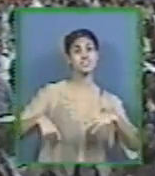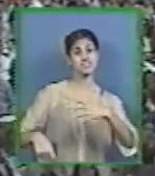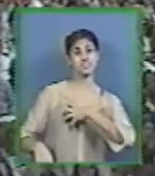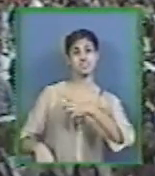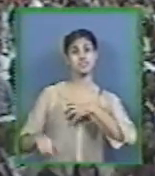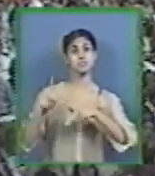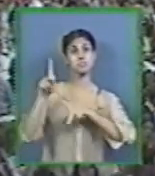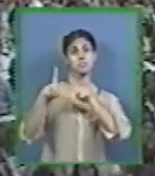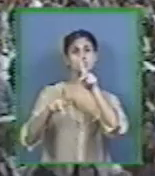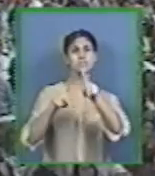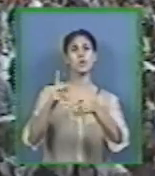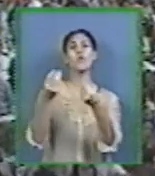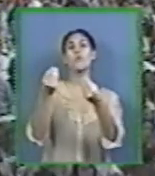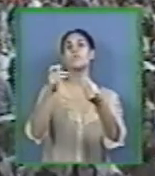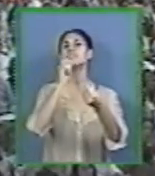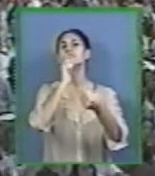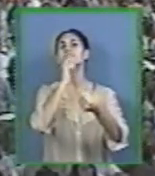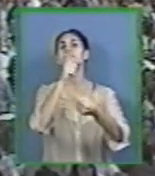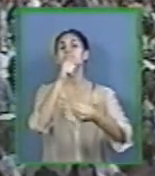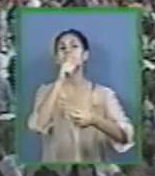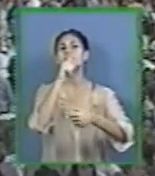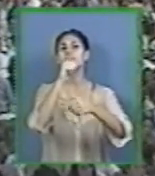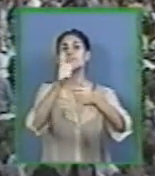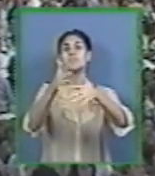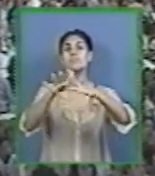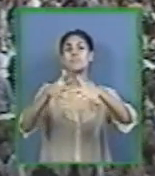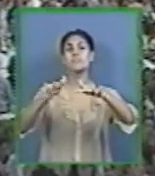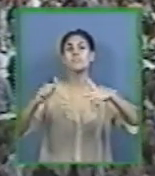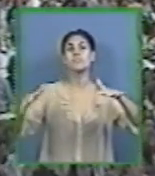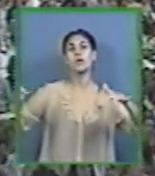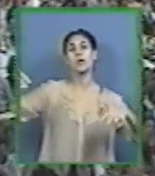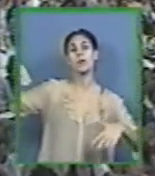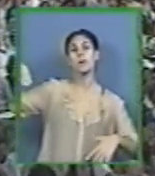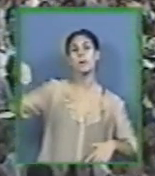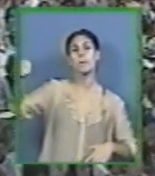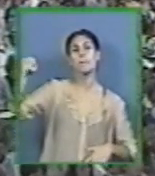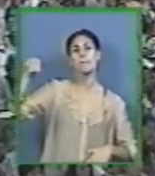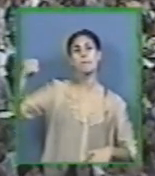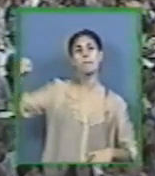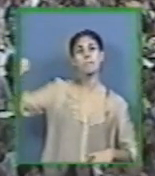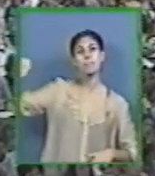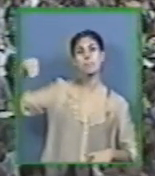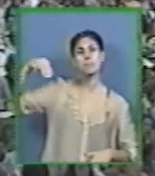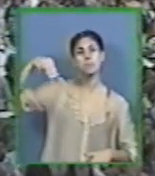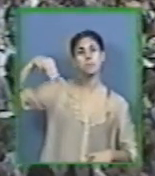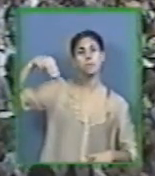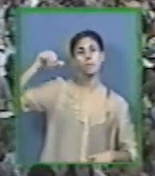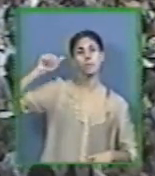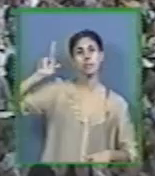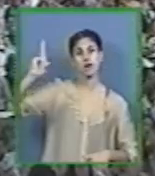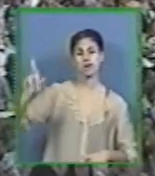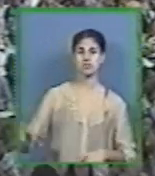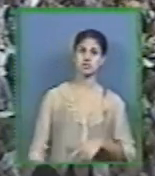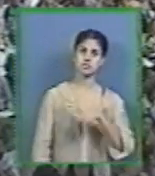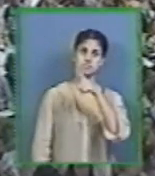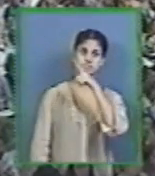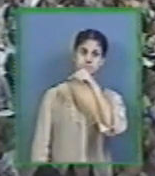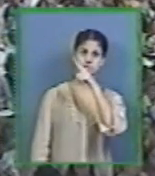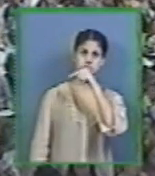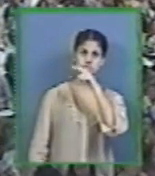é onde tem água Água na palavra de Deus É símbolo da própria palavra